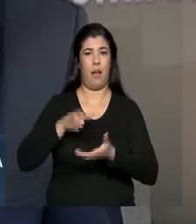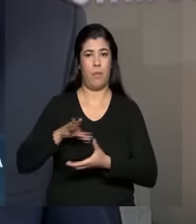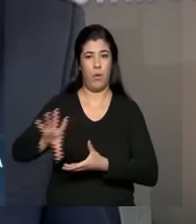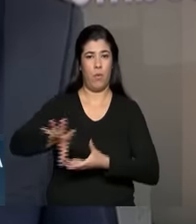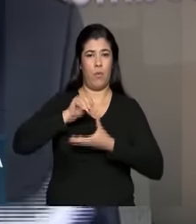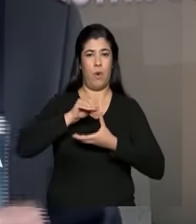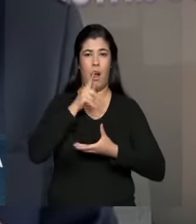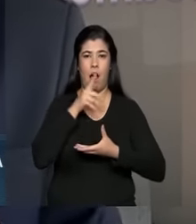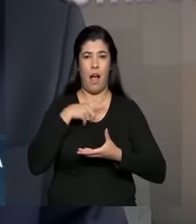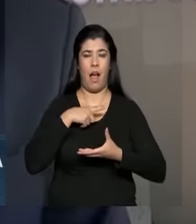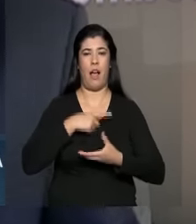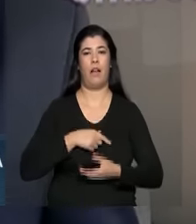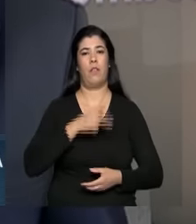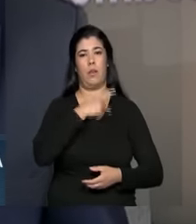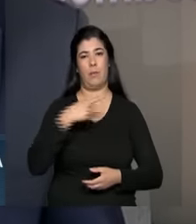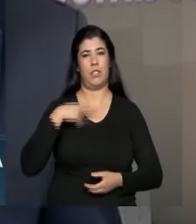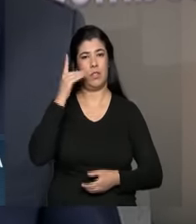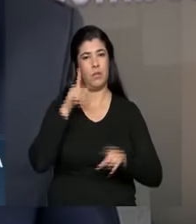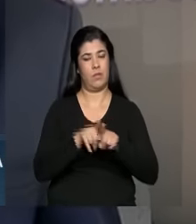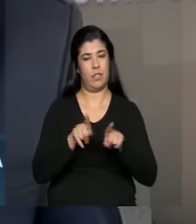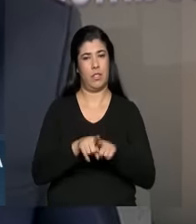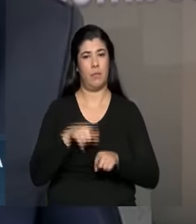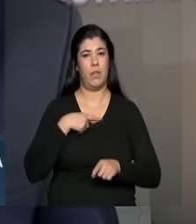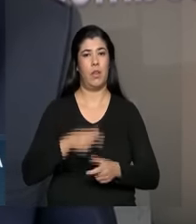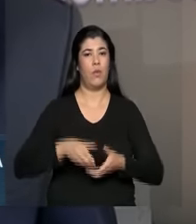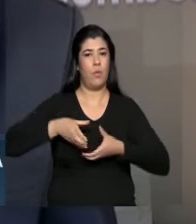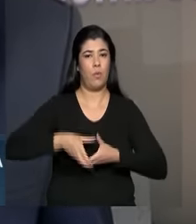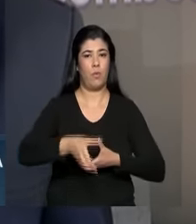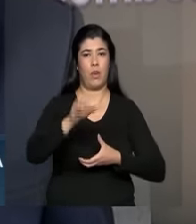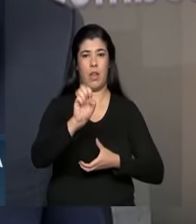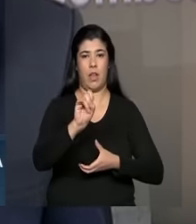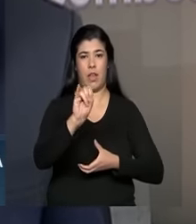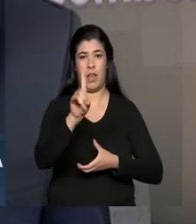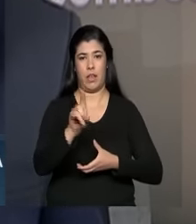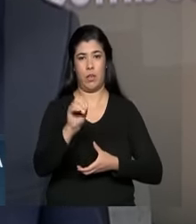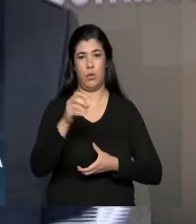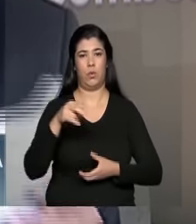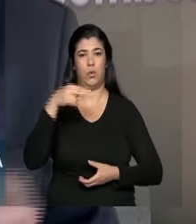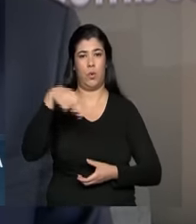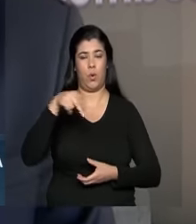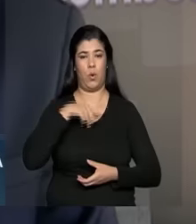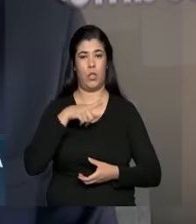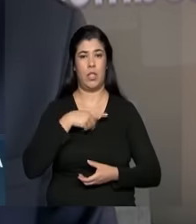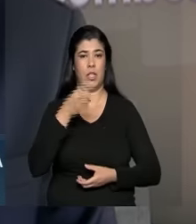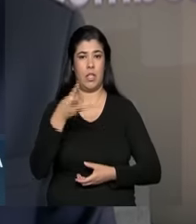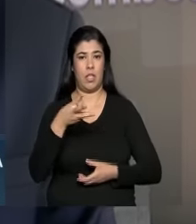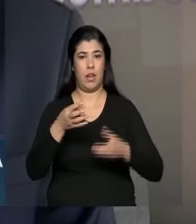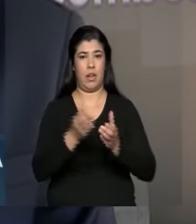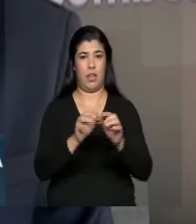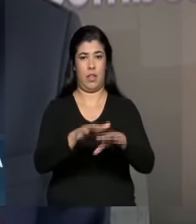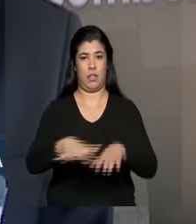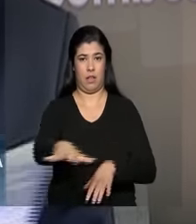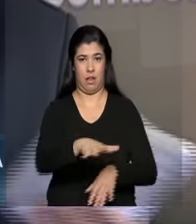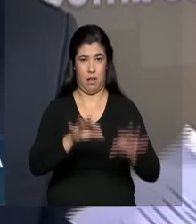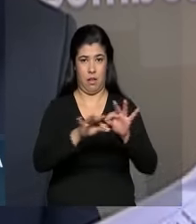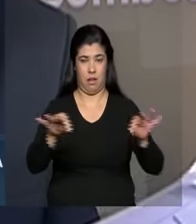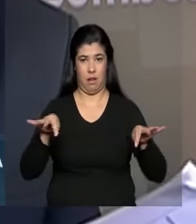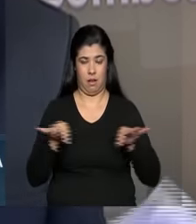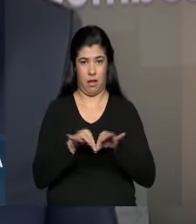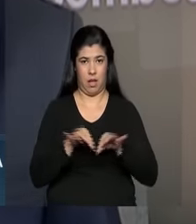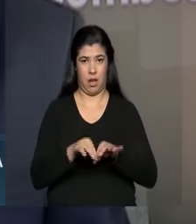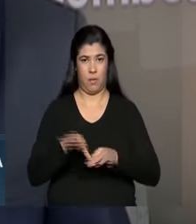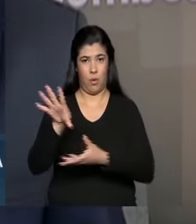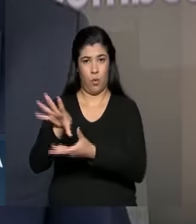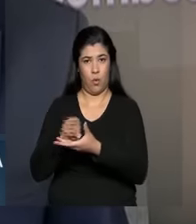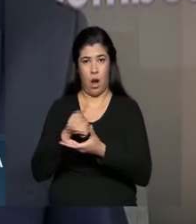Rousseff. No eixo norte do projeto de integração do rio São Francisco, estão projetadas três estações de bombeamento, como essa que